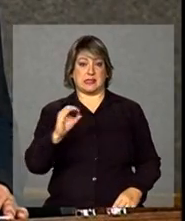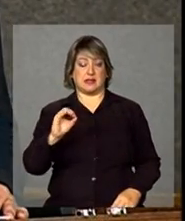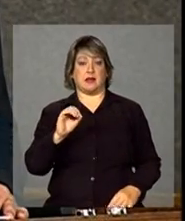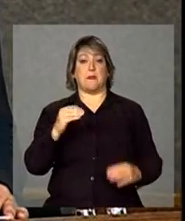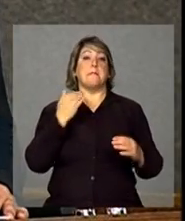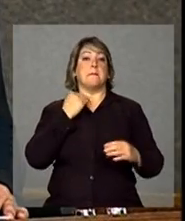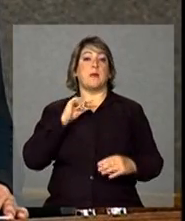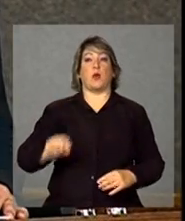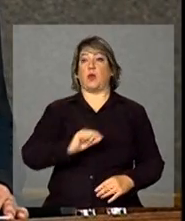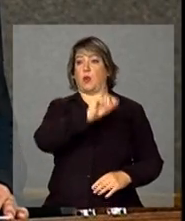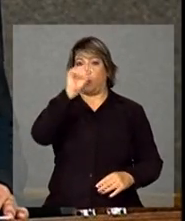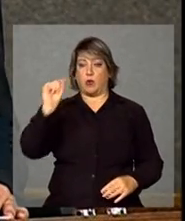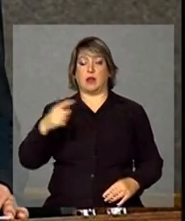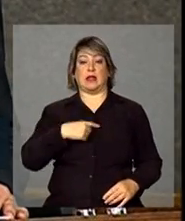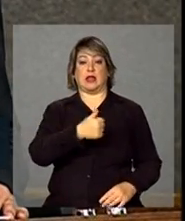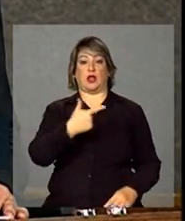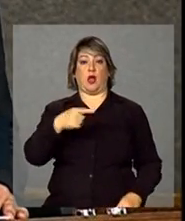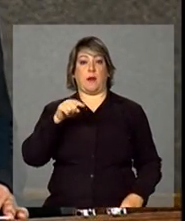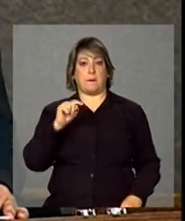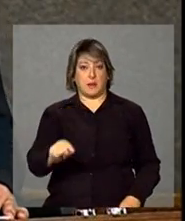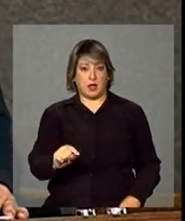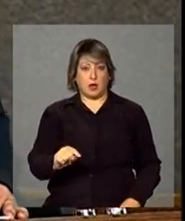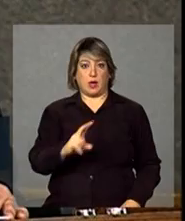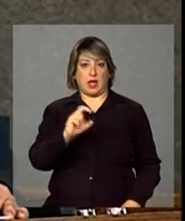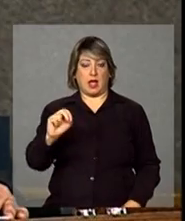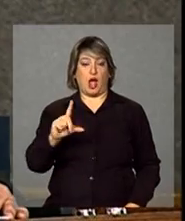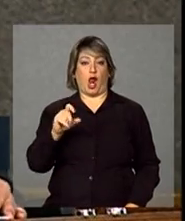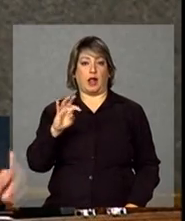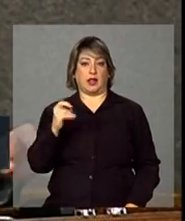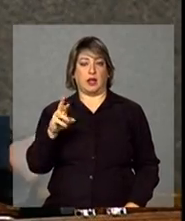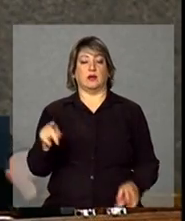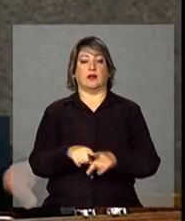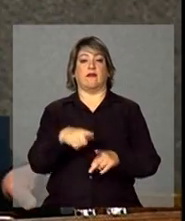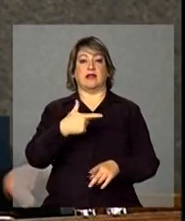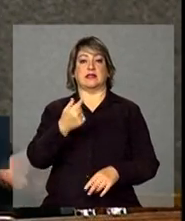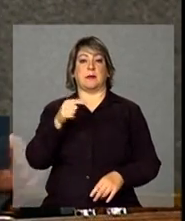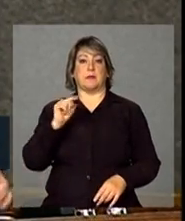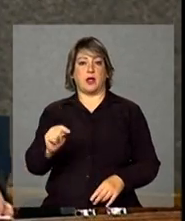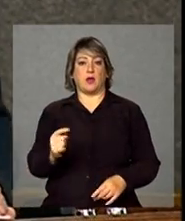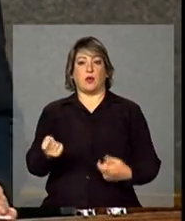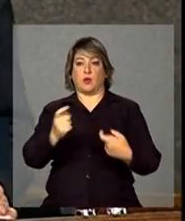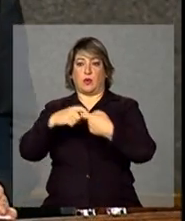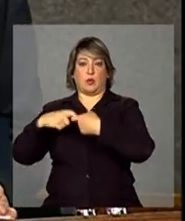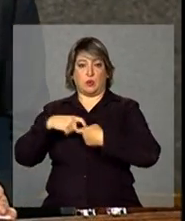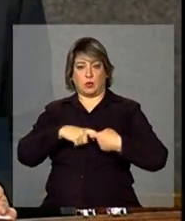espalhadas, 12.500 lotéricos, 27.000 correspondentes bancários.